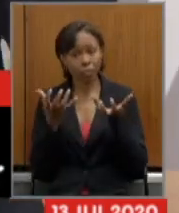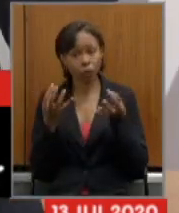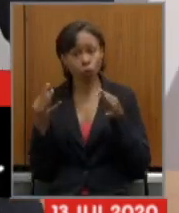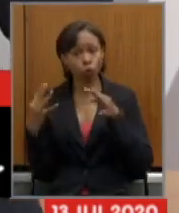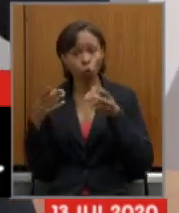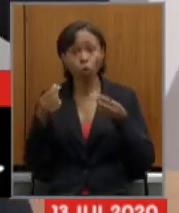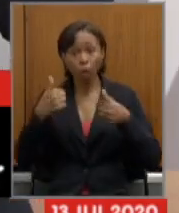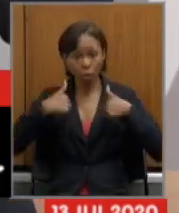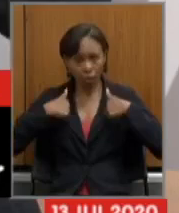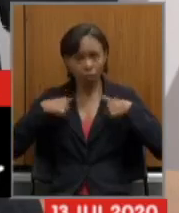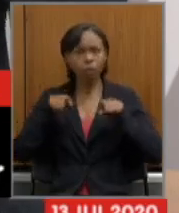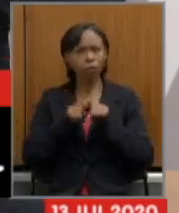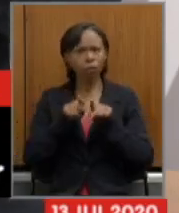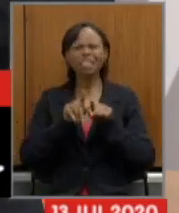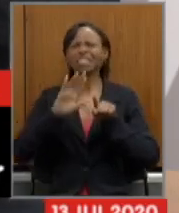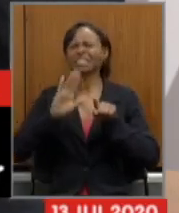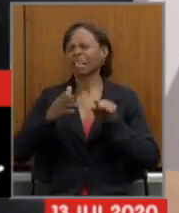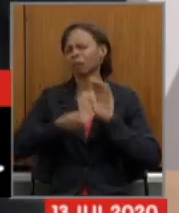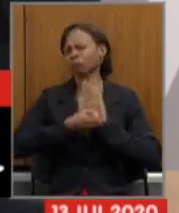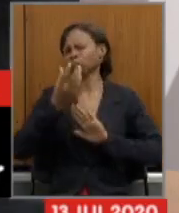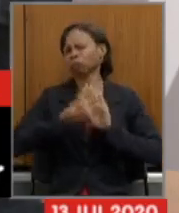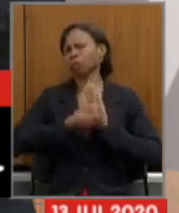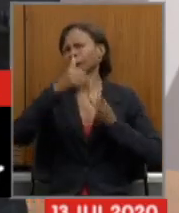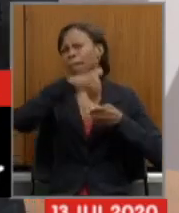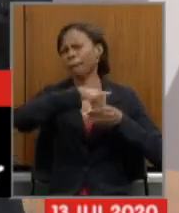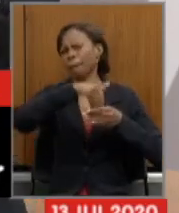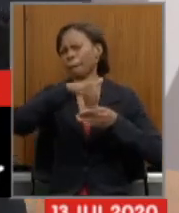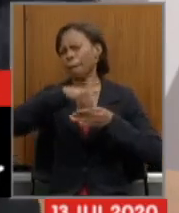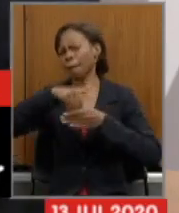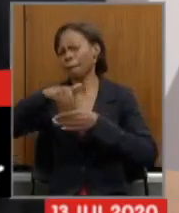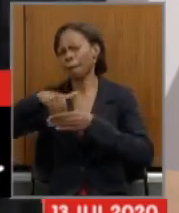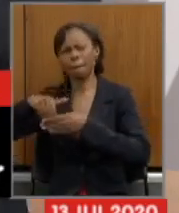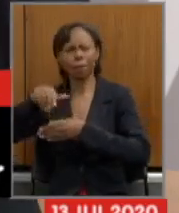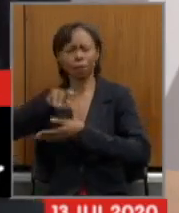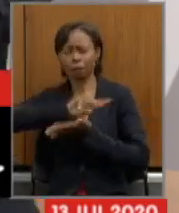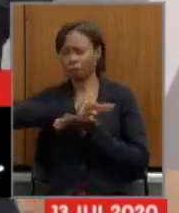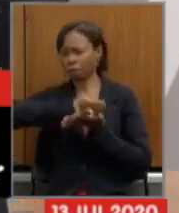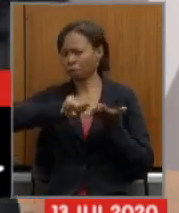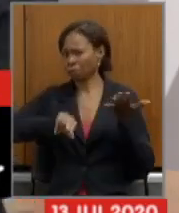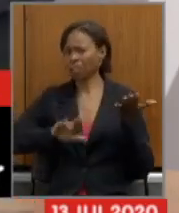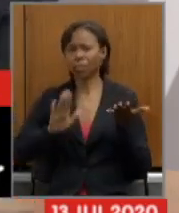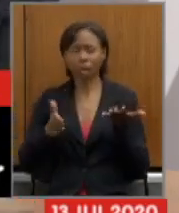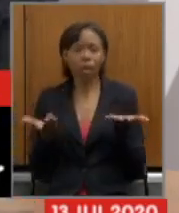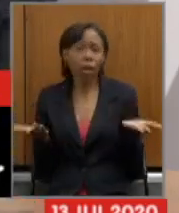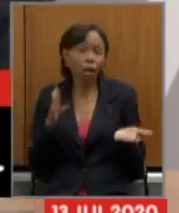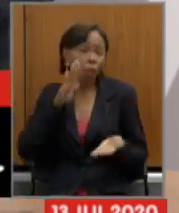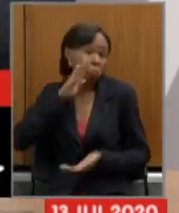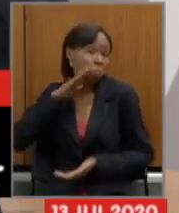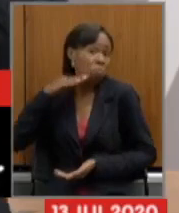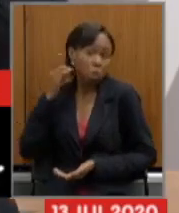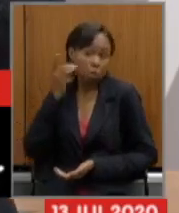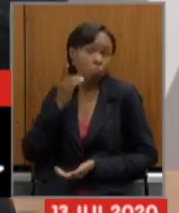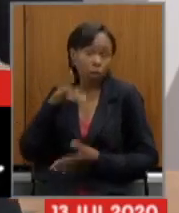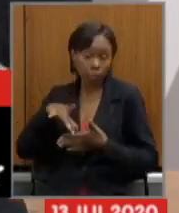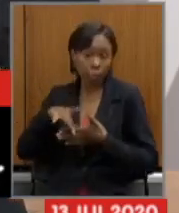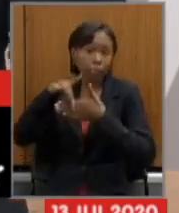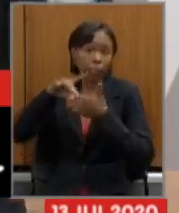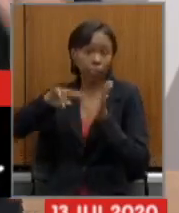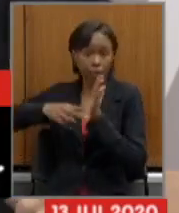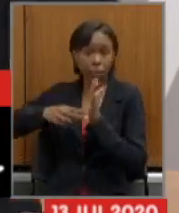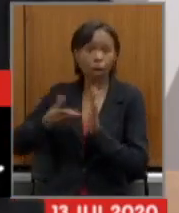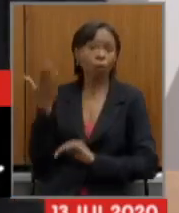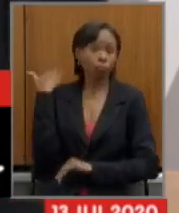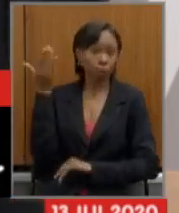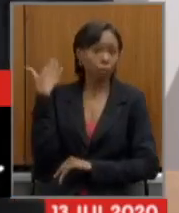eu já passei por diversas votações tendo por exemplo a deputada Beatriz Serqueira como líder sindical aqui num